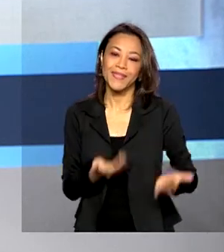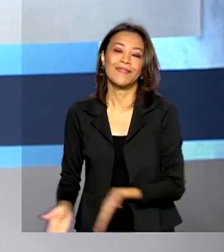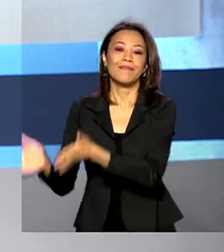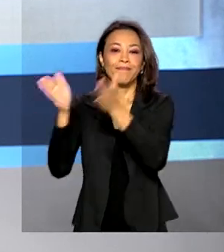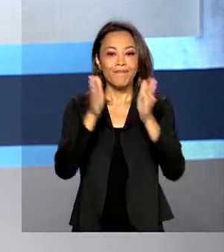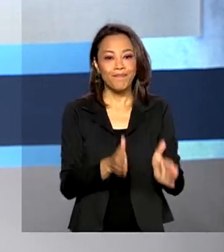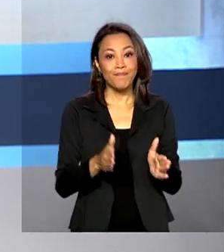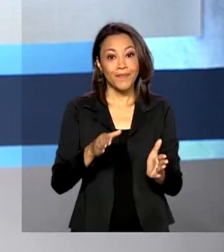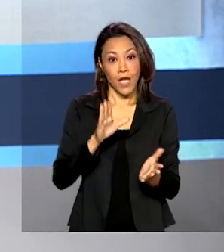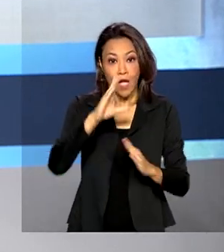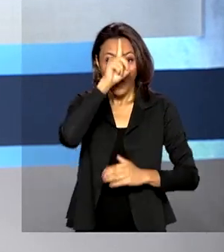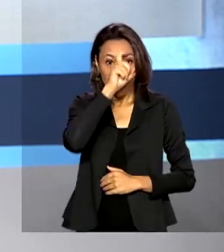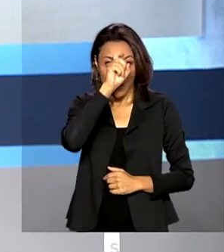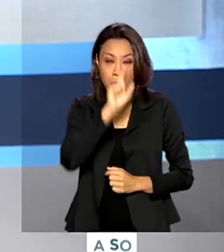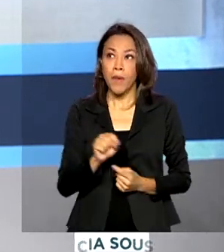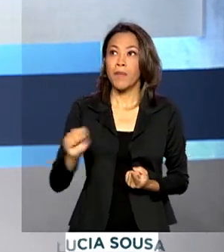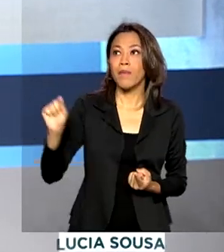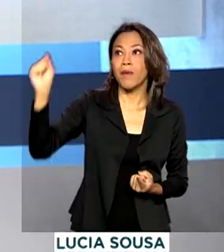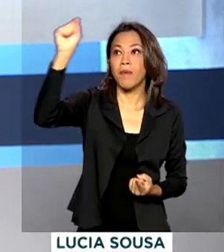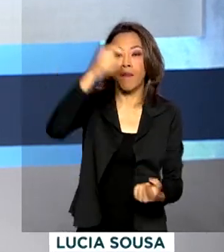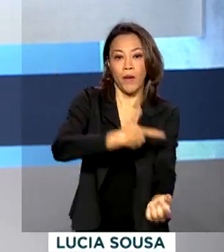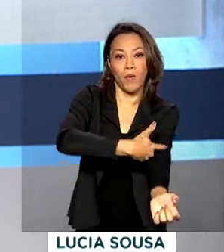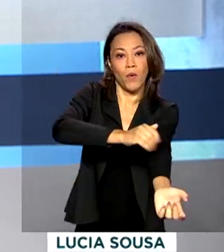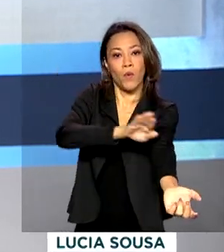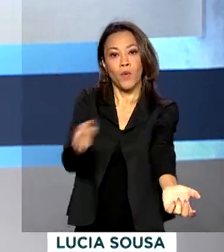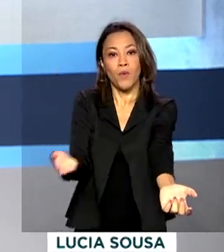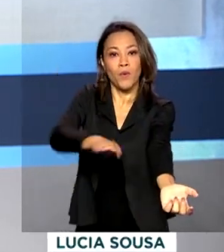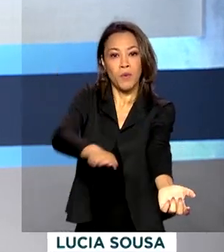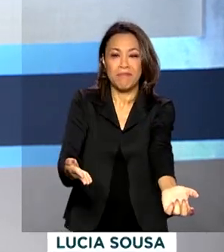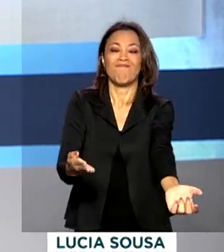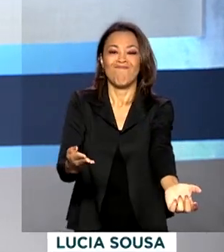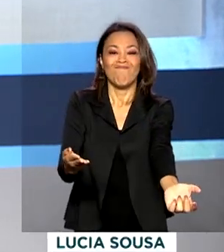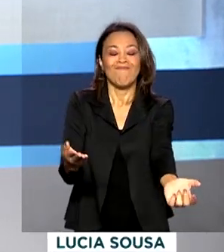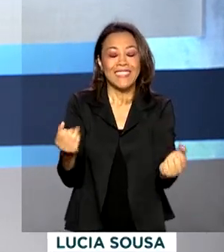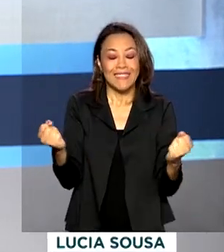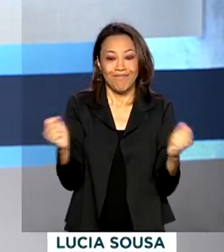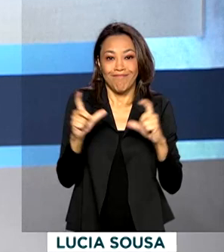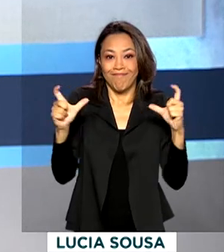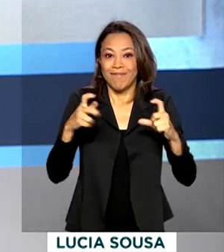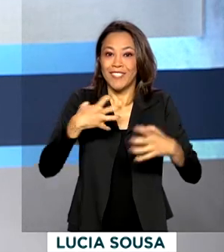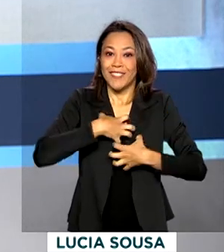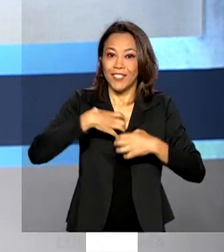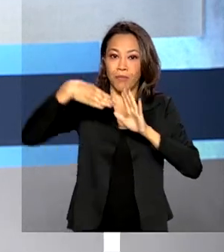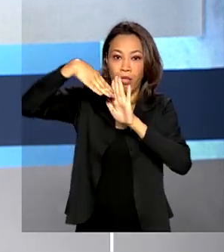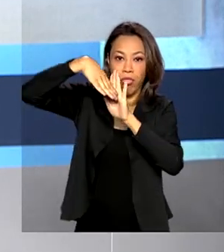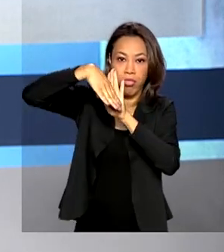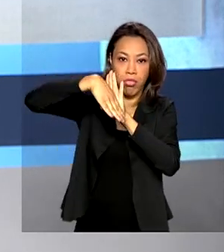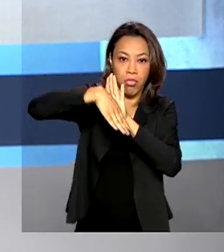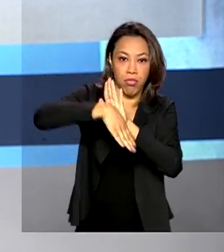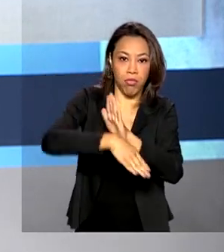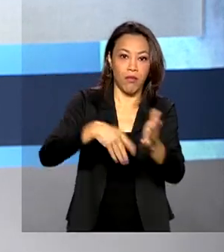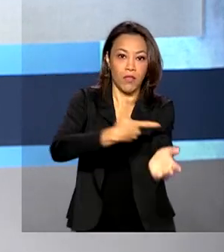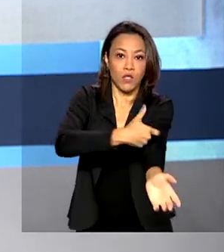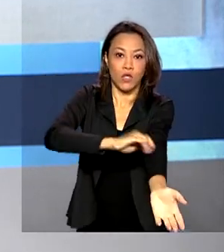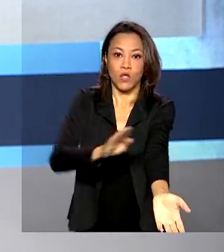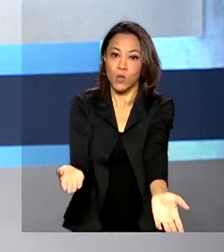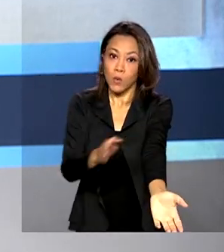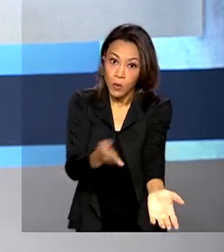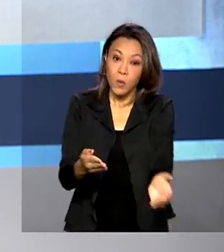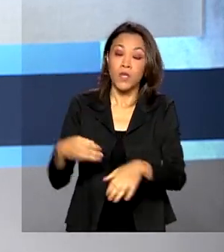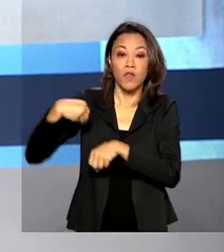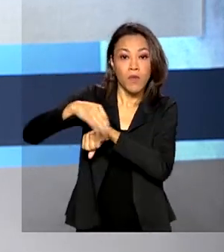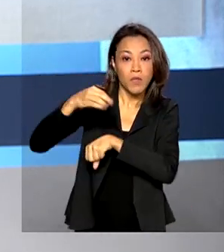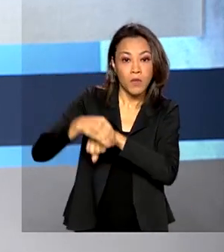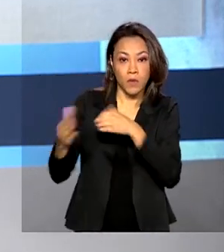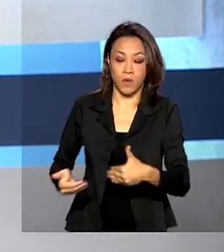E os hemocentros espalhados por todo o país sentem os efeitos da pandemia com queda nos estoques. Segundo dados do Ministério da